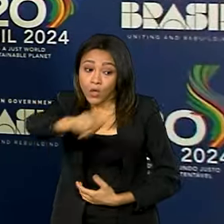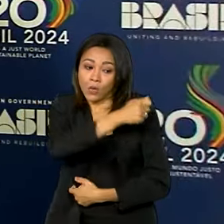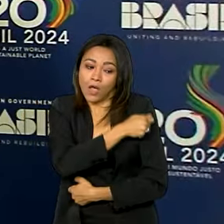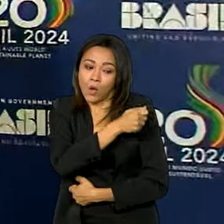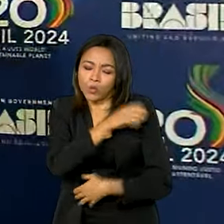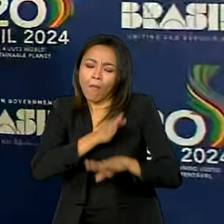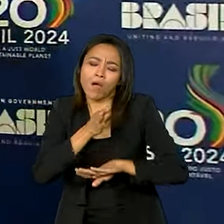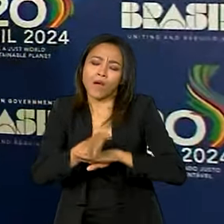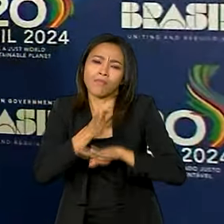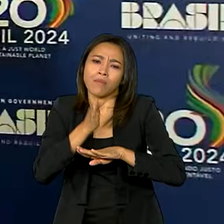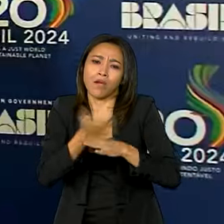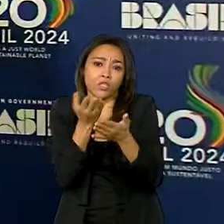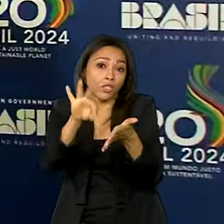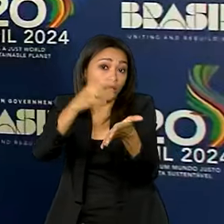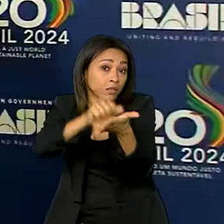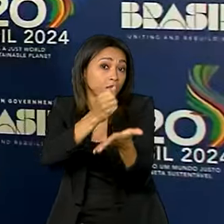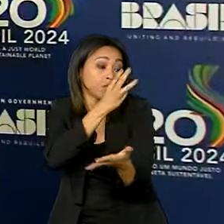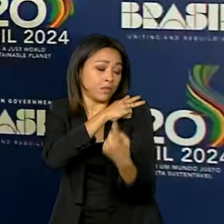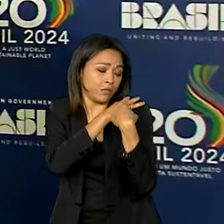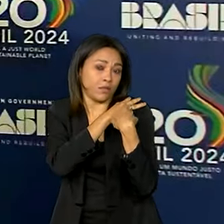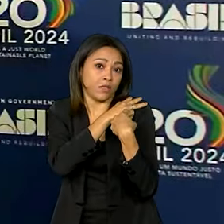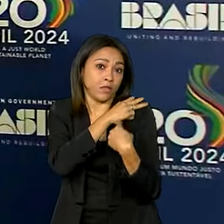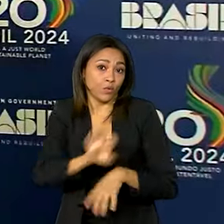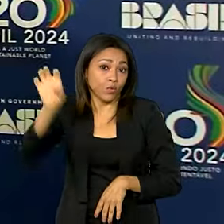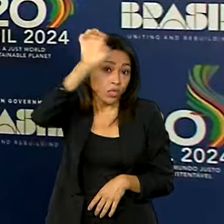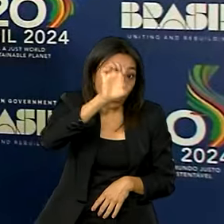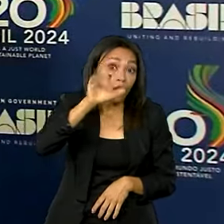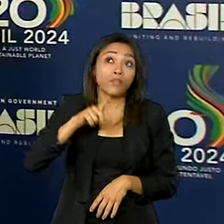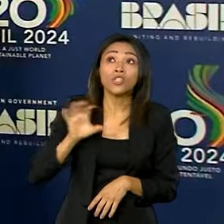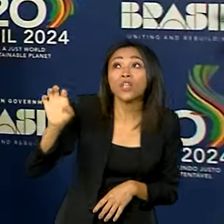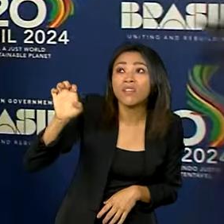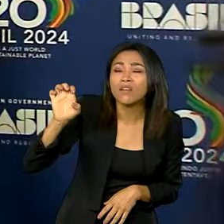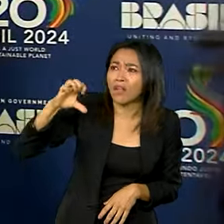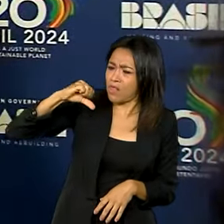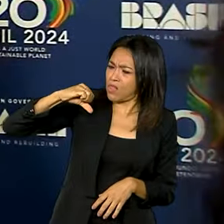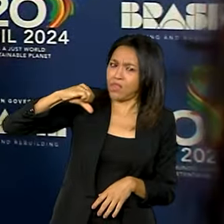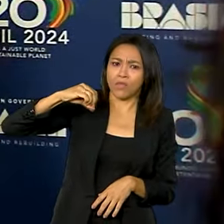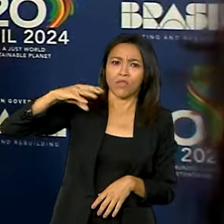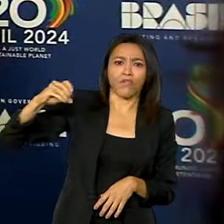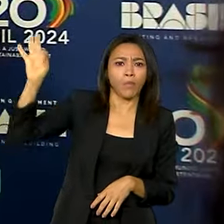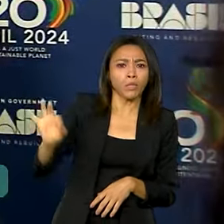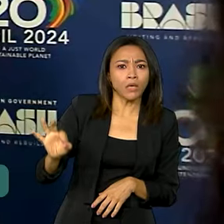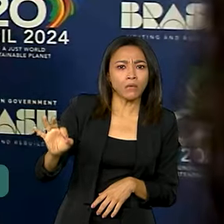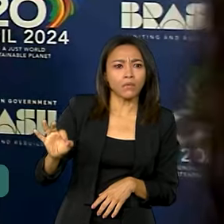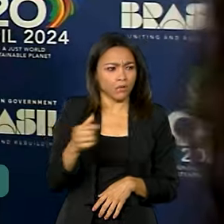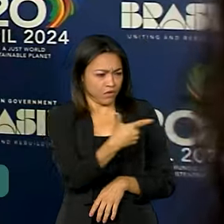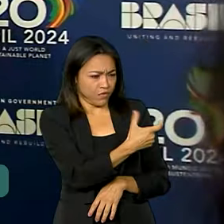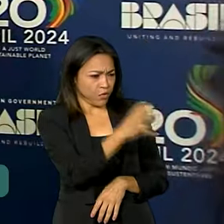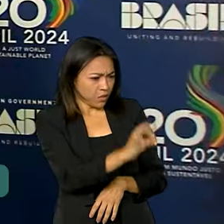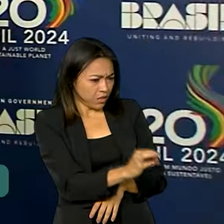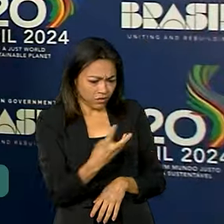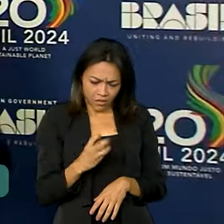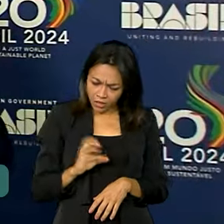matriculados no terceiro ano do Ensino Médio dos estados. Porque tinha estado que tinha 90% de alunos inscritos, tinha estado com 20%,